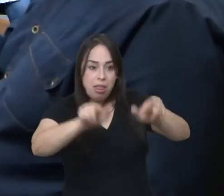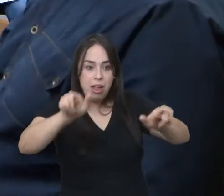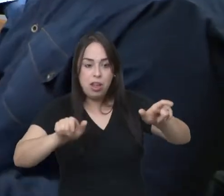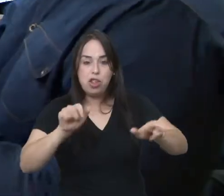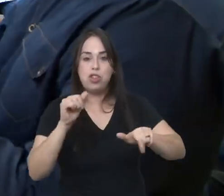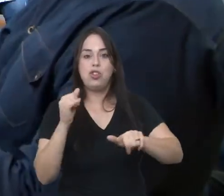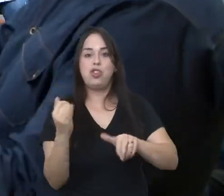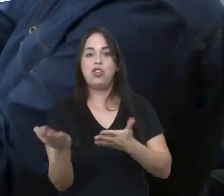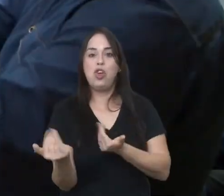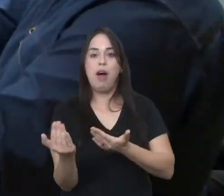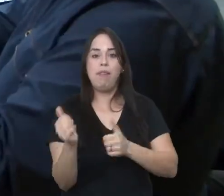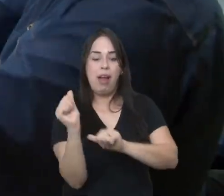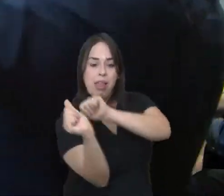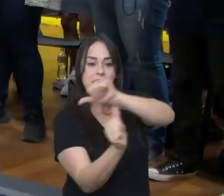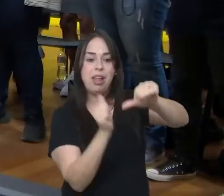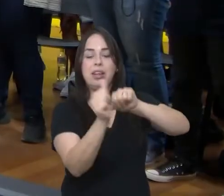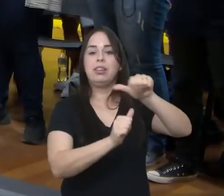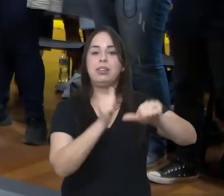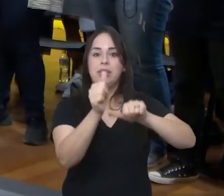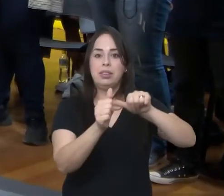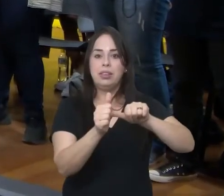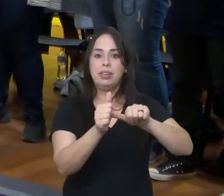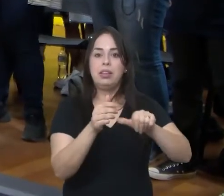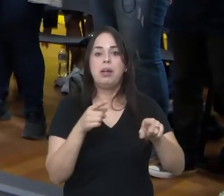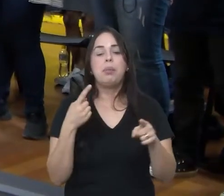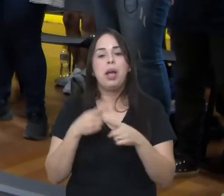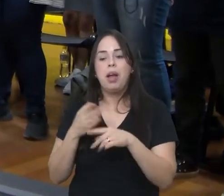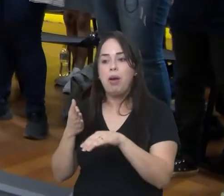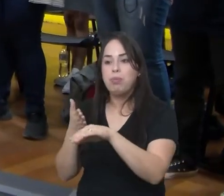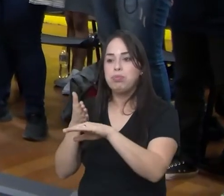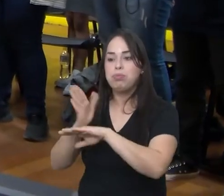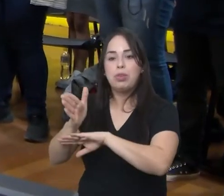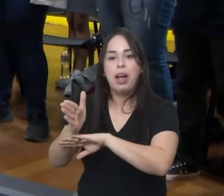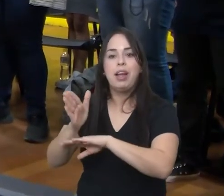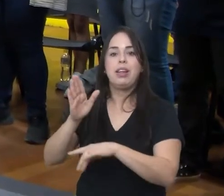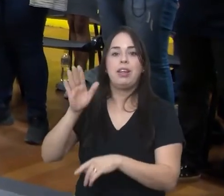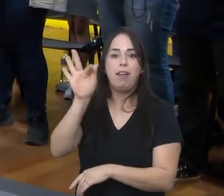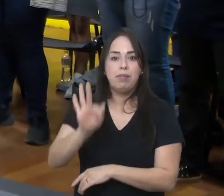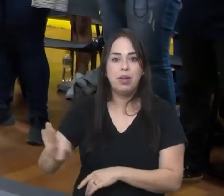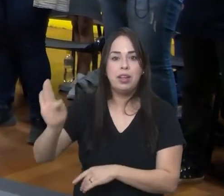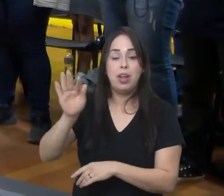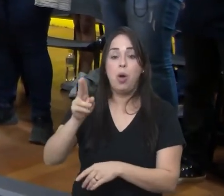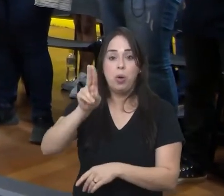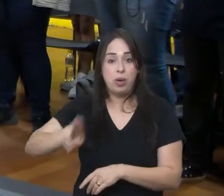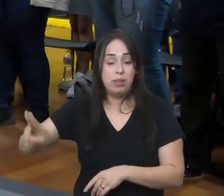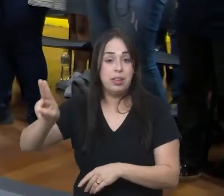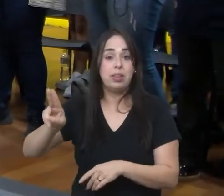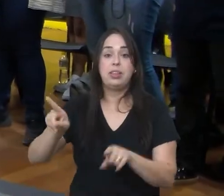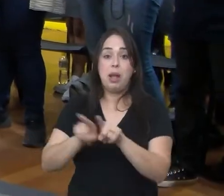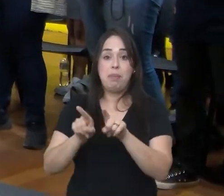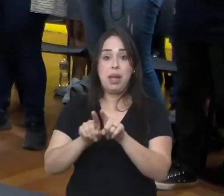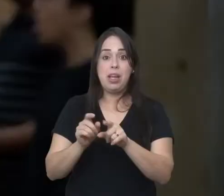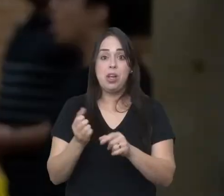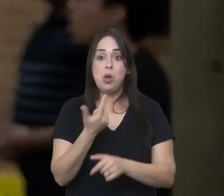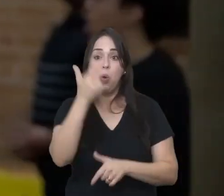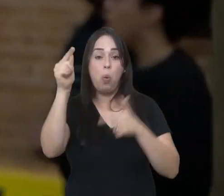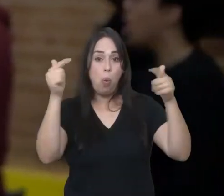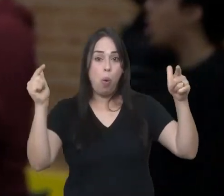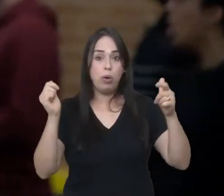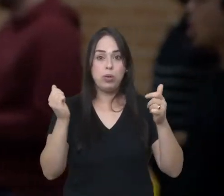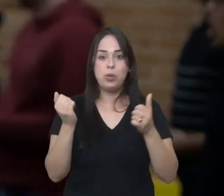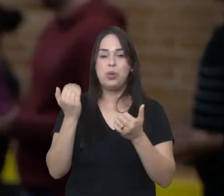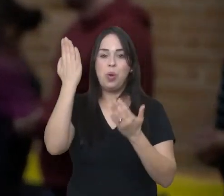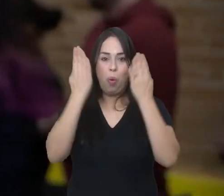município que através do projeto ingressam em universidades e coros ao redor do Brasil e mesmo fora do país. O